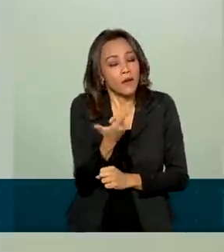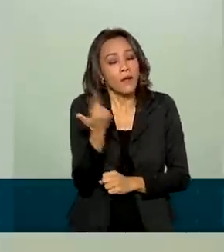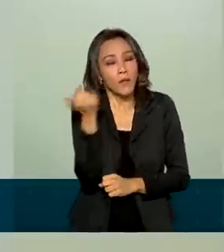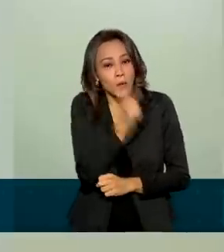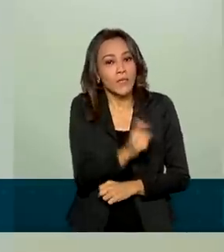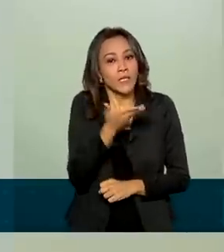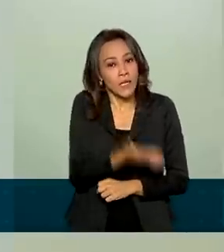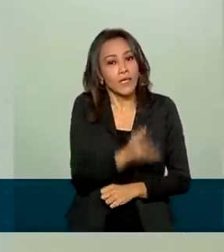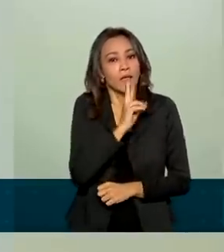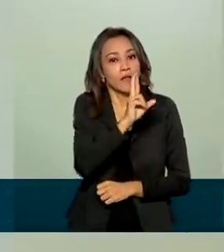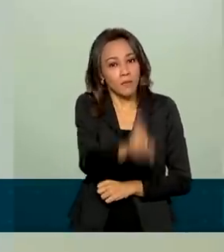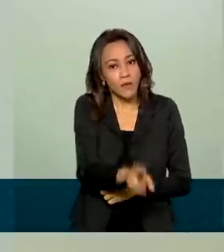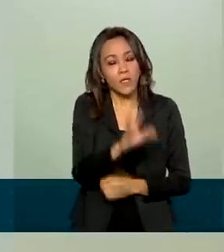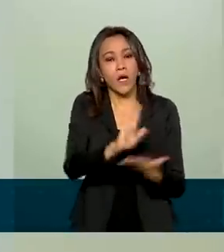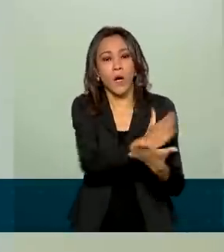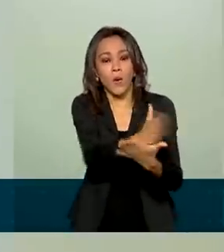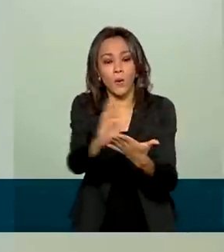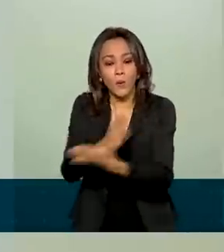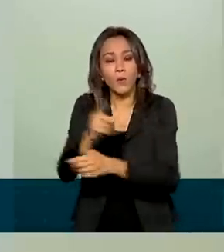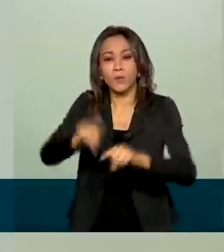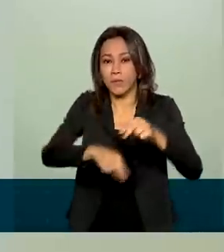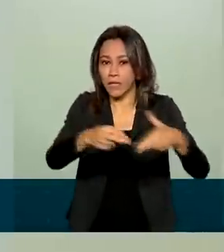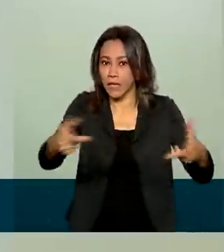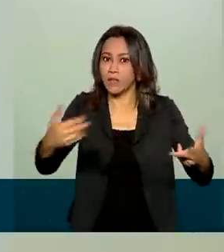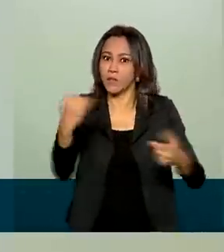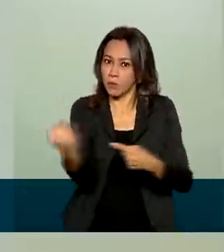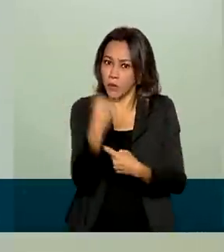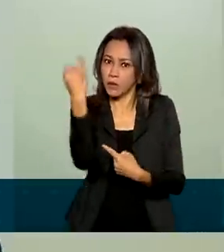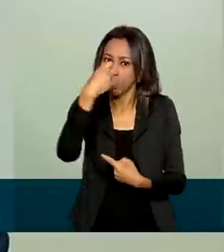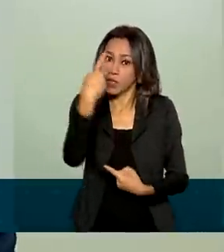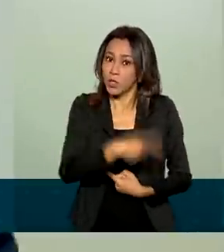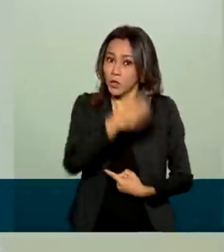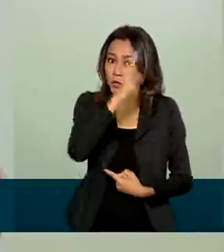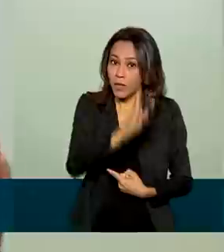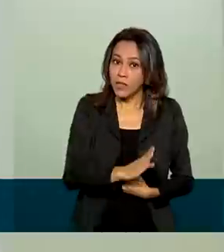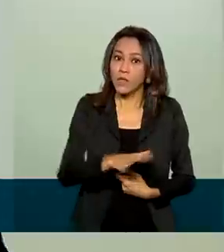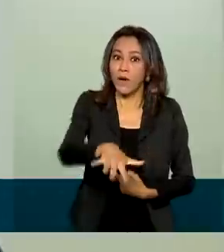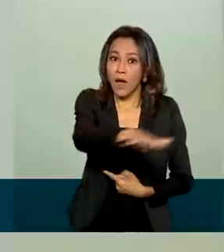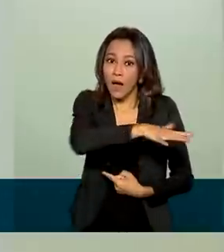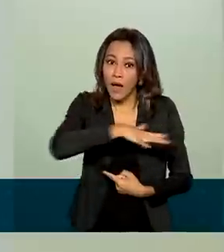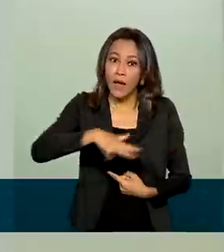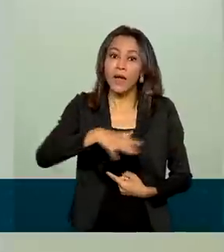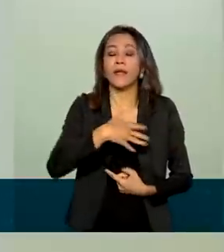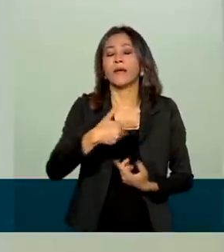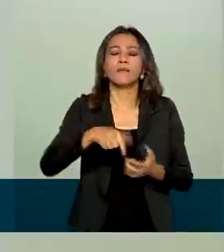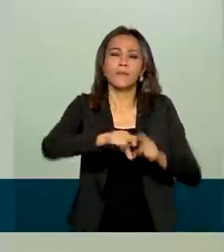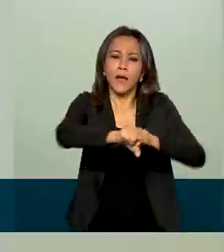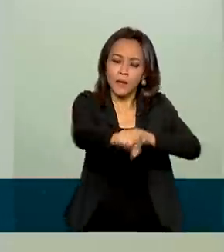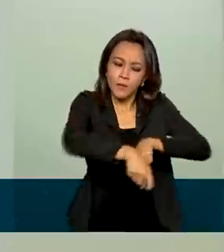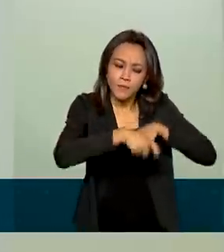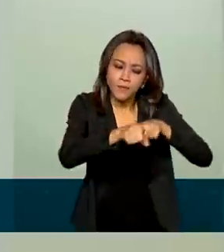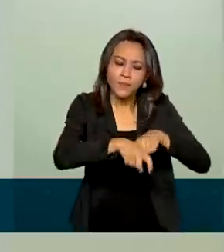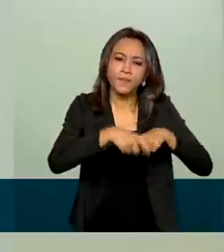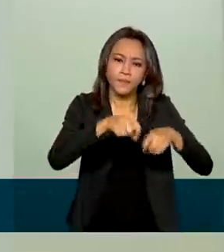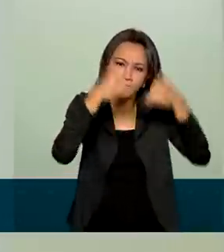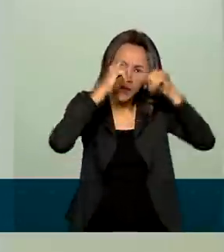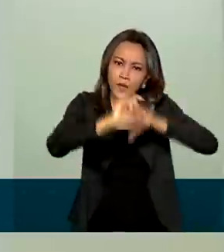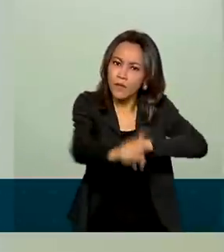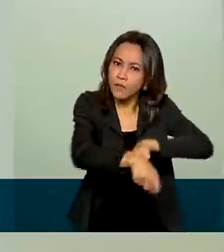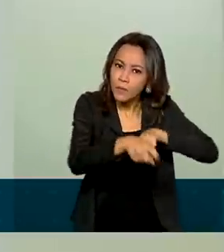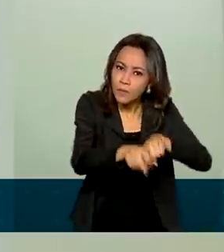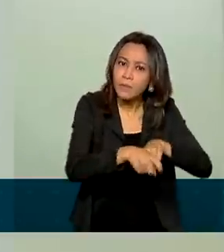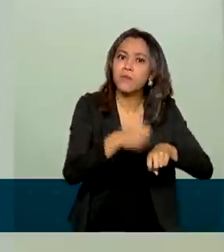esse resultado, alguns produtos se destacaram. No caso brasileiro, o setor agropecuário tem sido a grande estrela do crescimento das